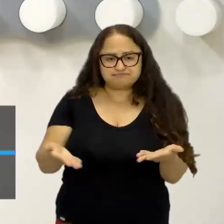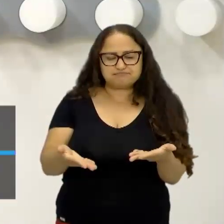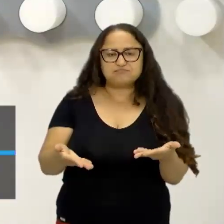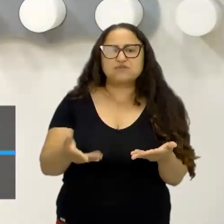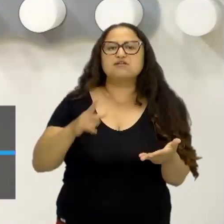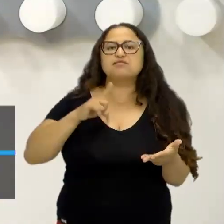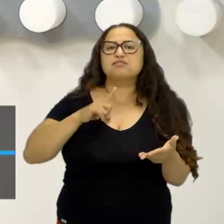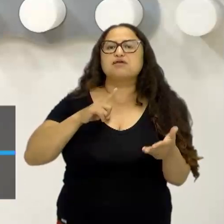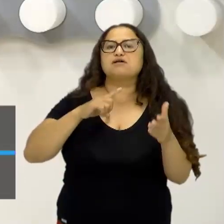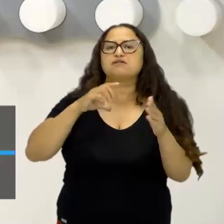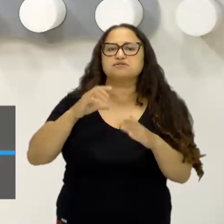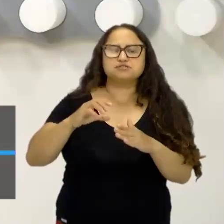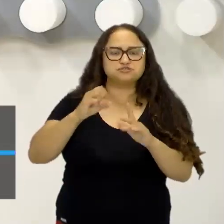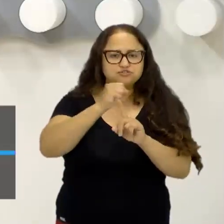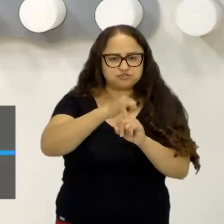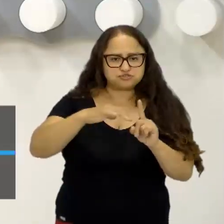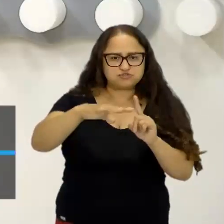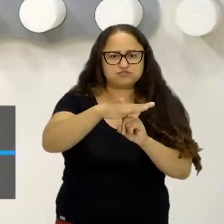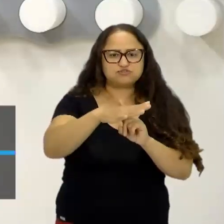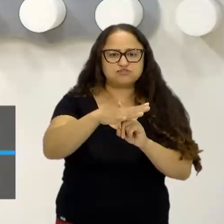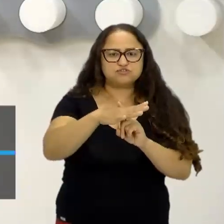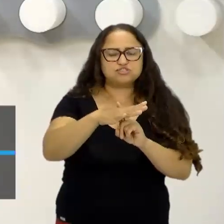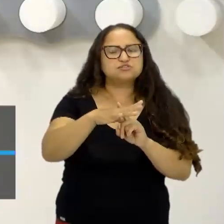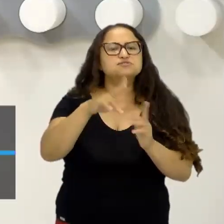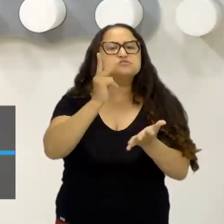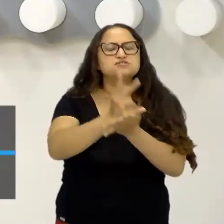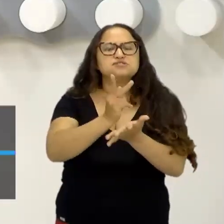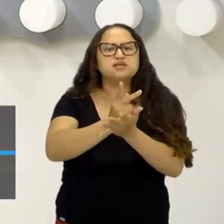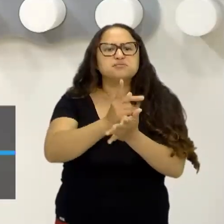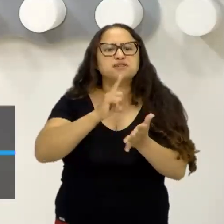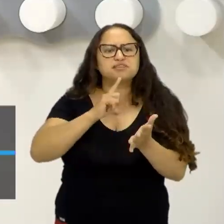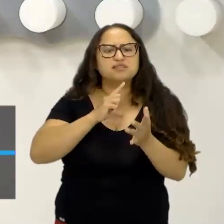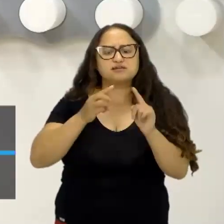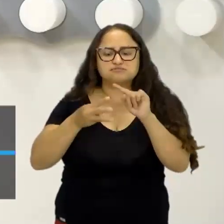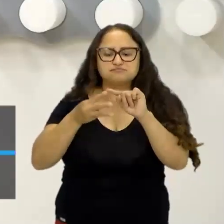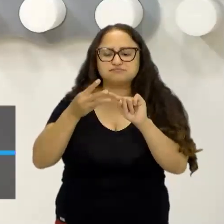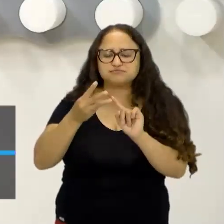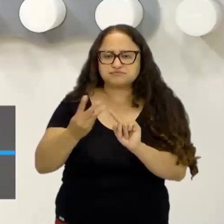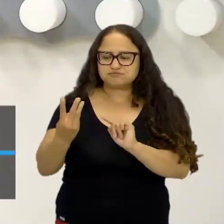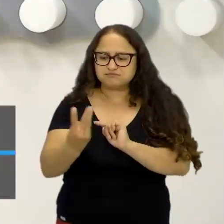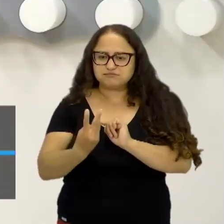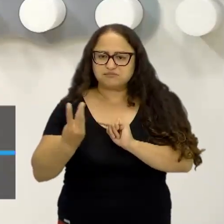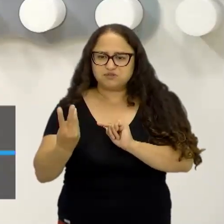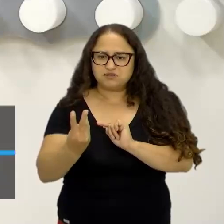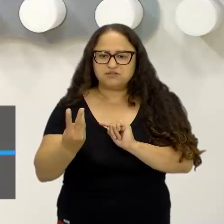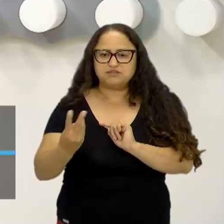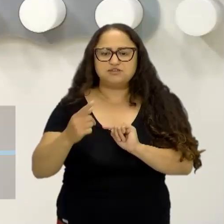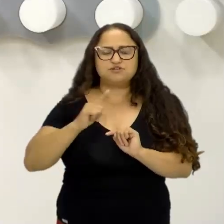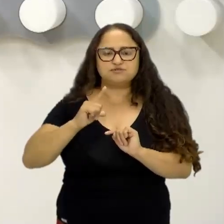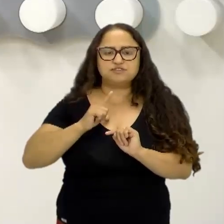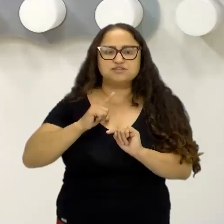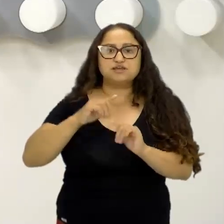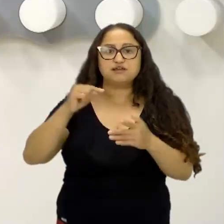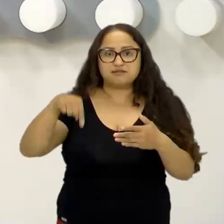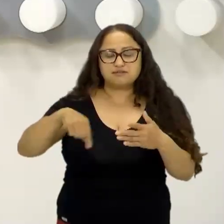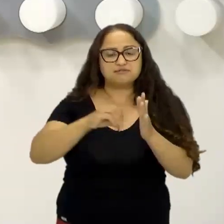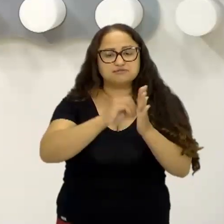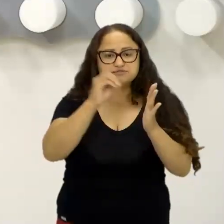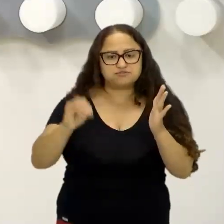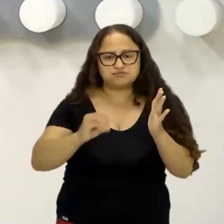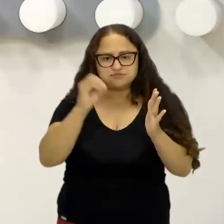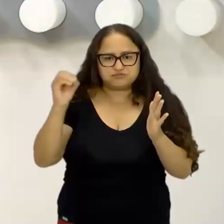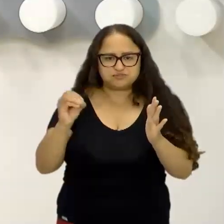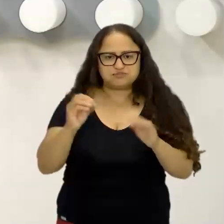Sociologia, compondo aqui esse trio da Sociologia do Centro de Mídias. Como vocês